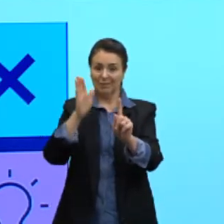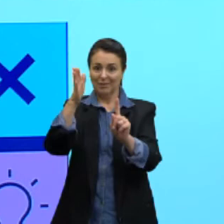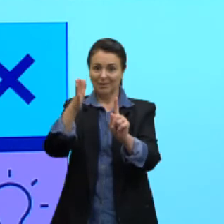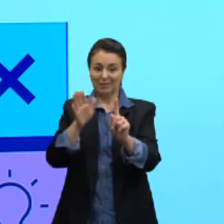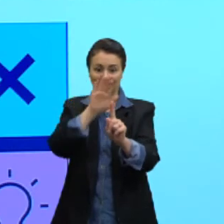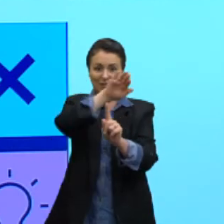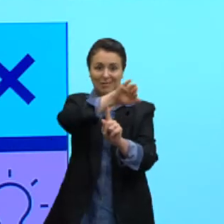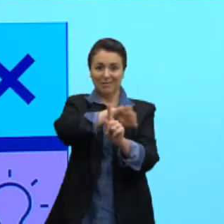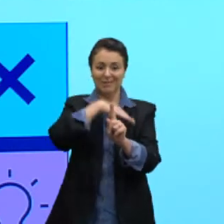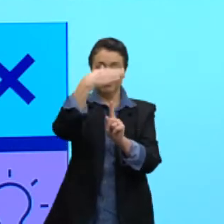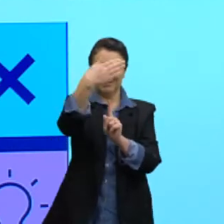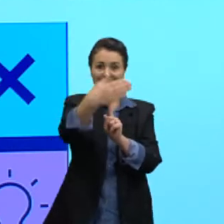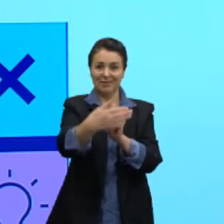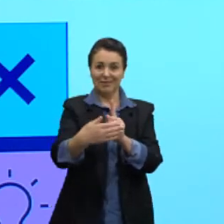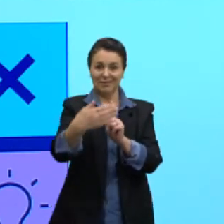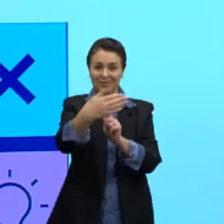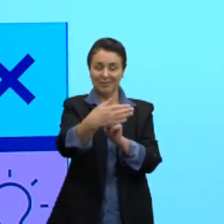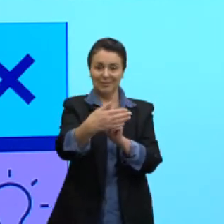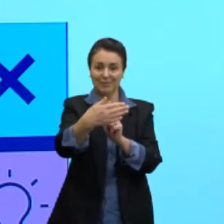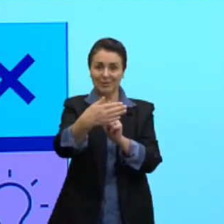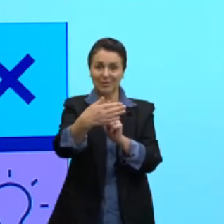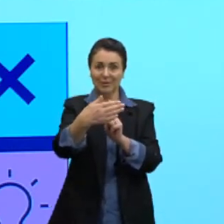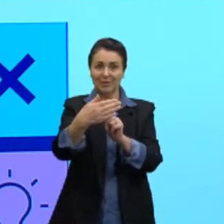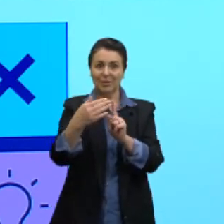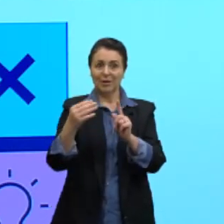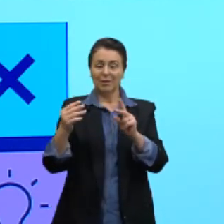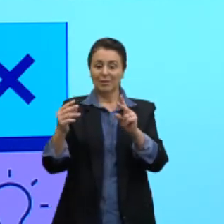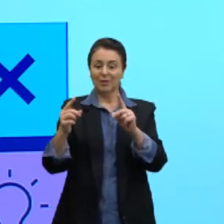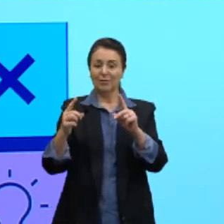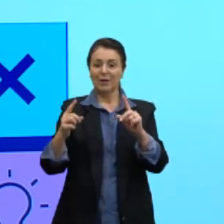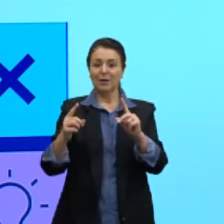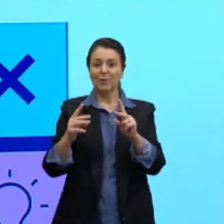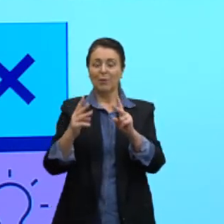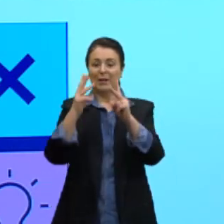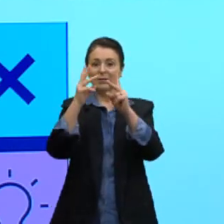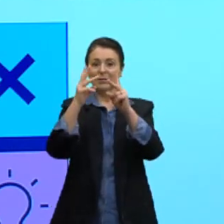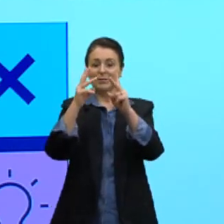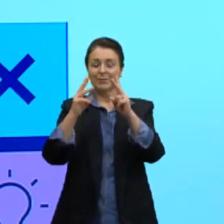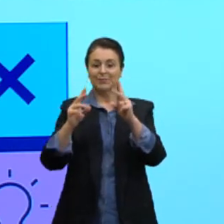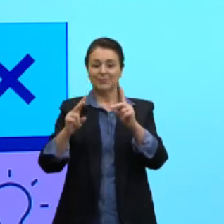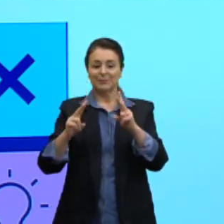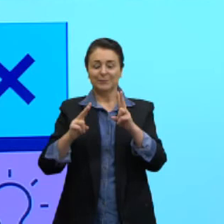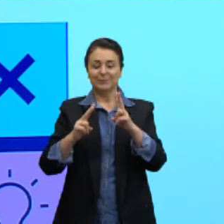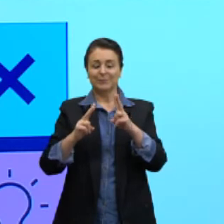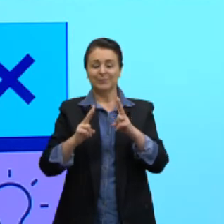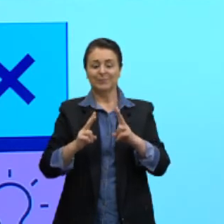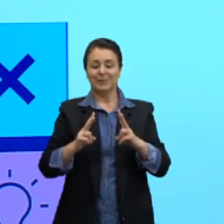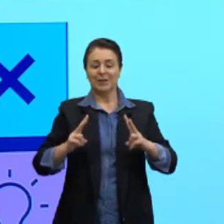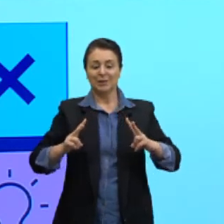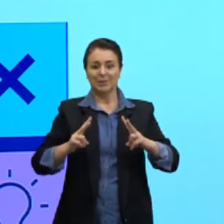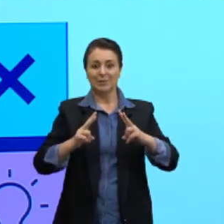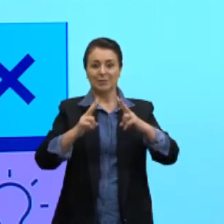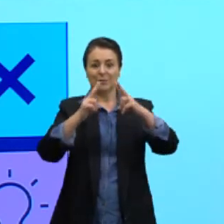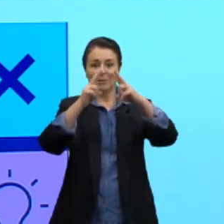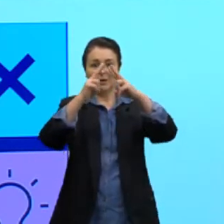quatro lados, logo, vai subir quatro faces, porque se a base tem quatro